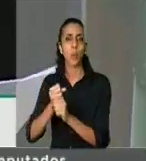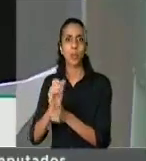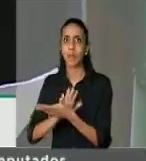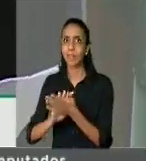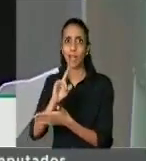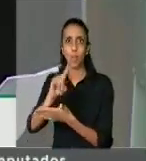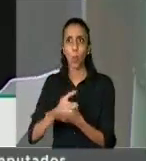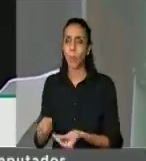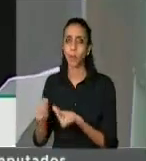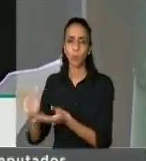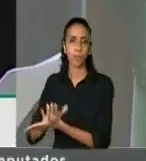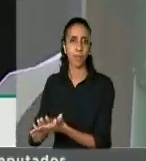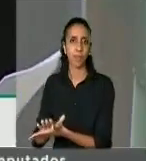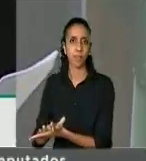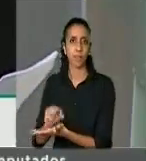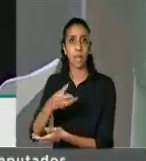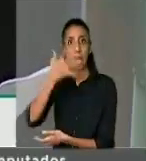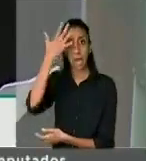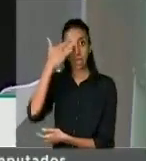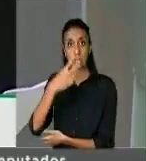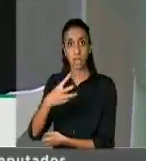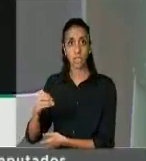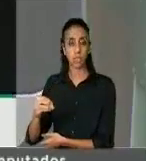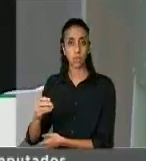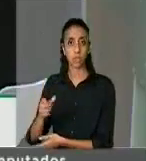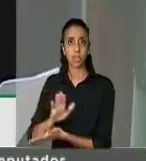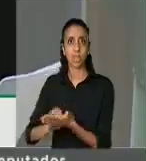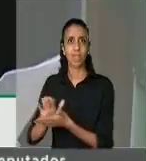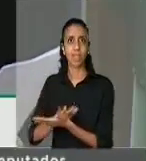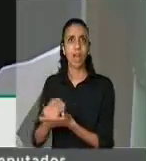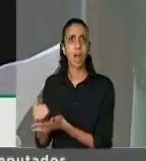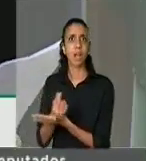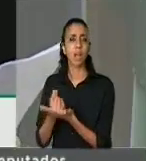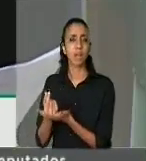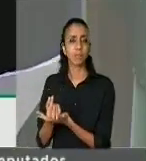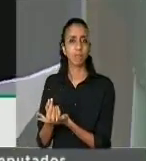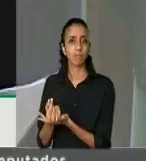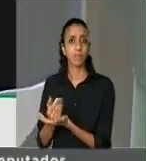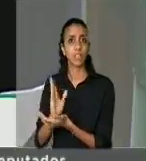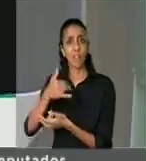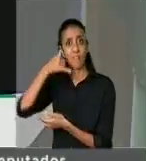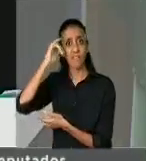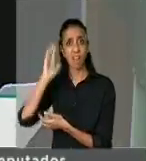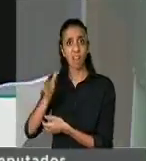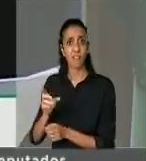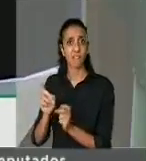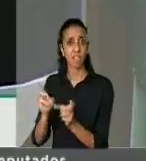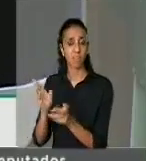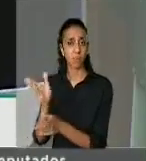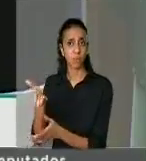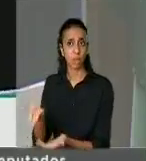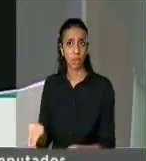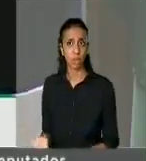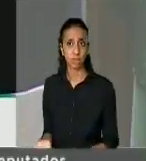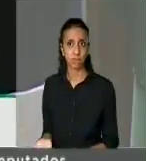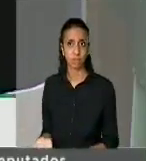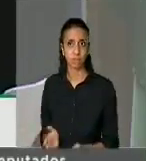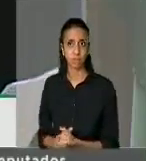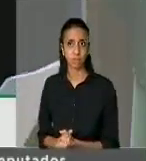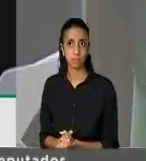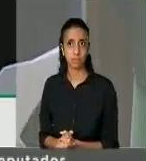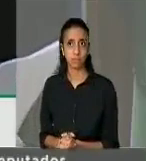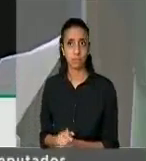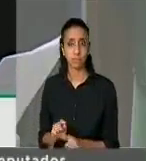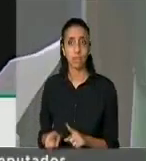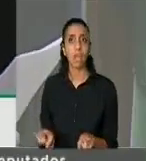30 dias estão sem renda, inclusive já venderam as vacas de leite e o leite que ainda produzem é tratado para os